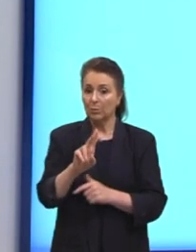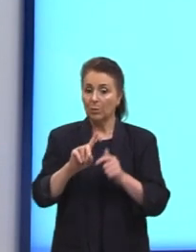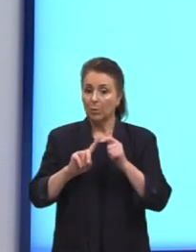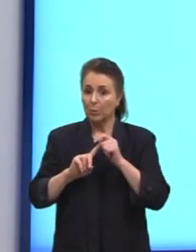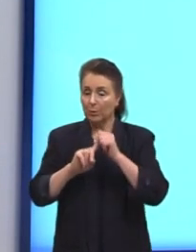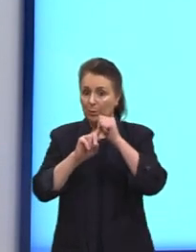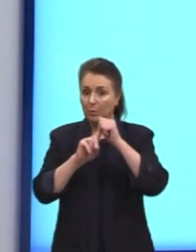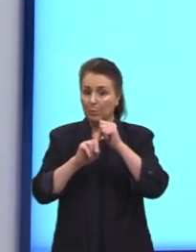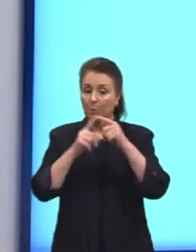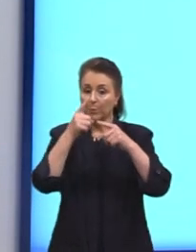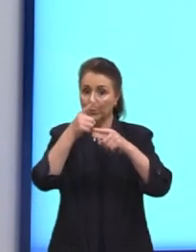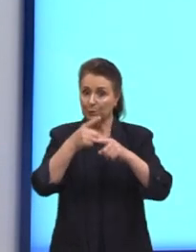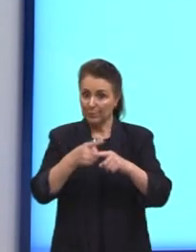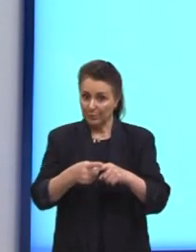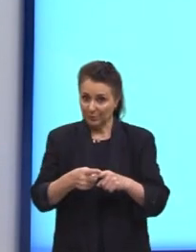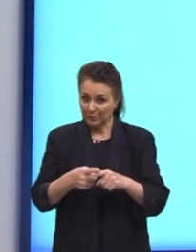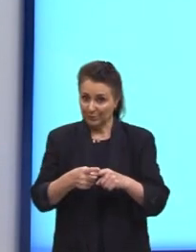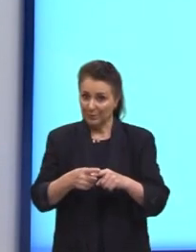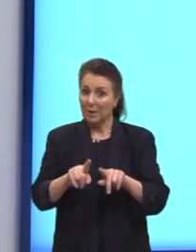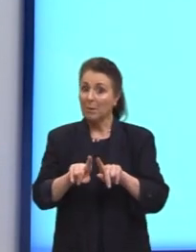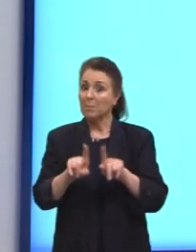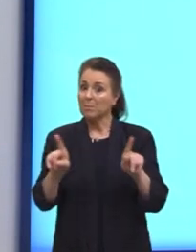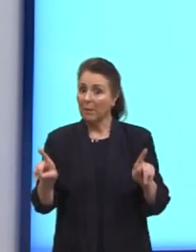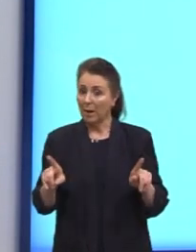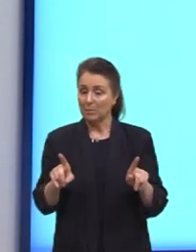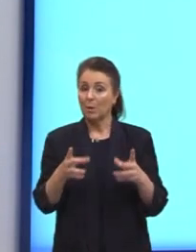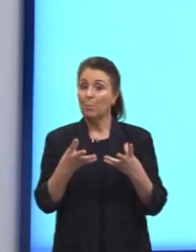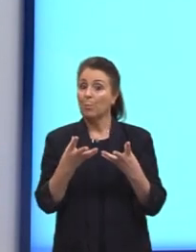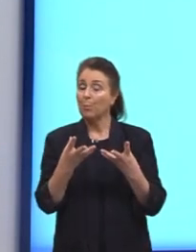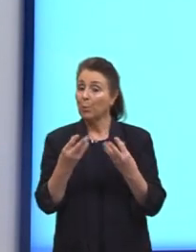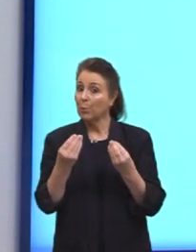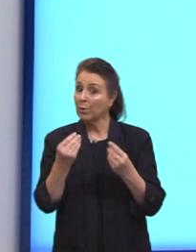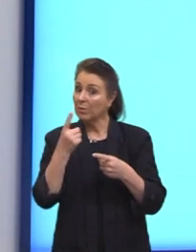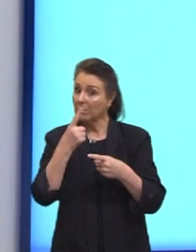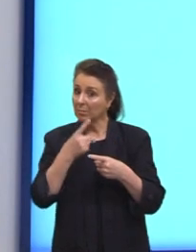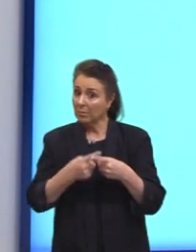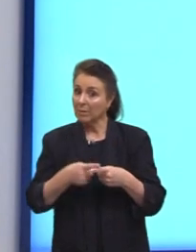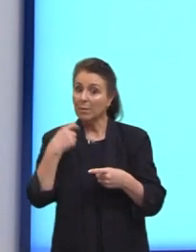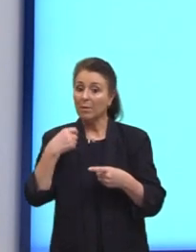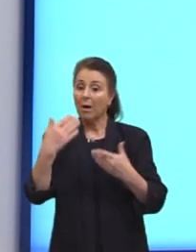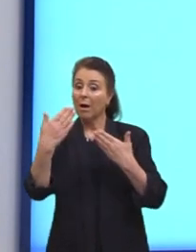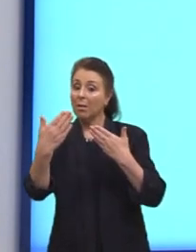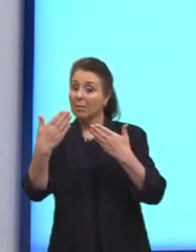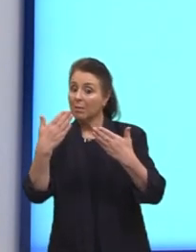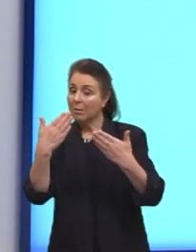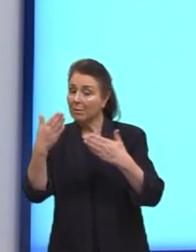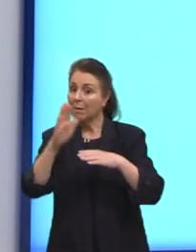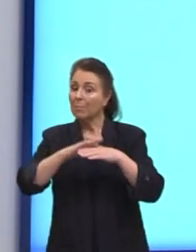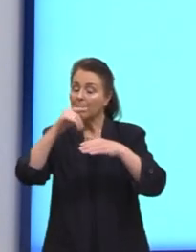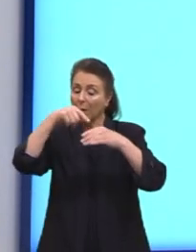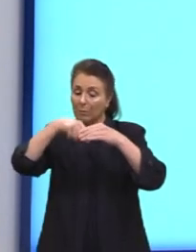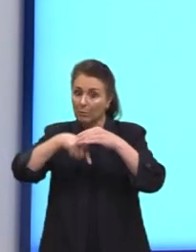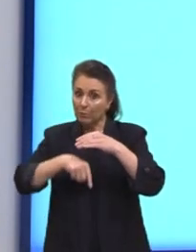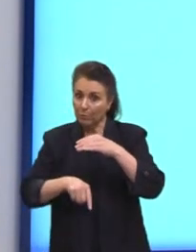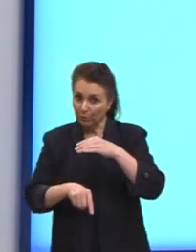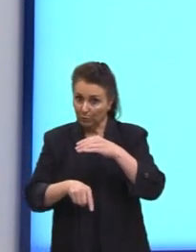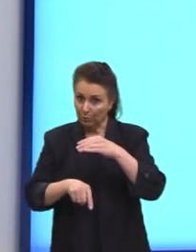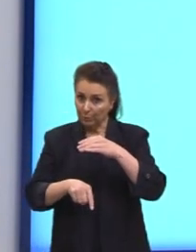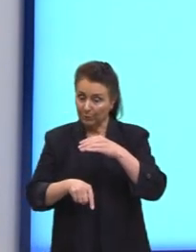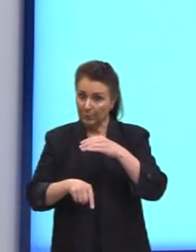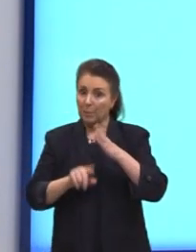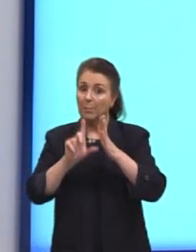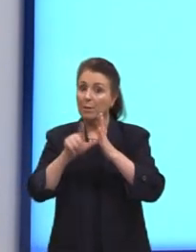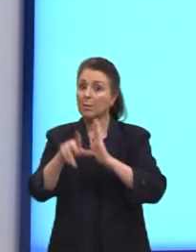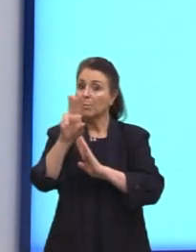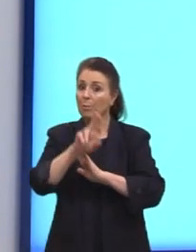multiplicativo. Entretanto, em muitos casos convém analisar mais a fundo a fim de aplicar